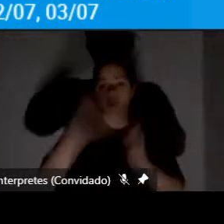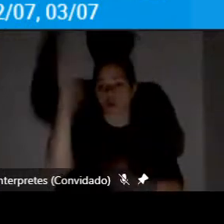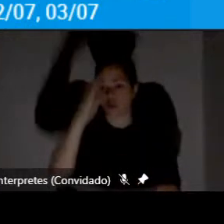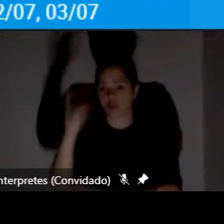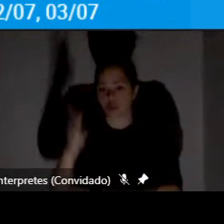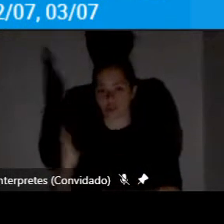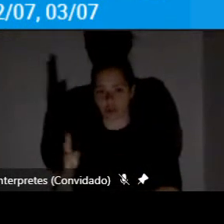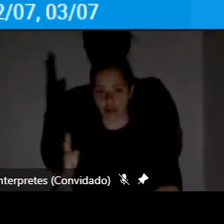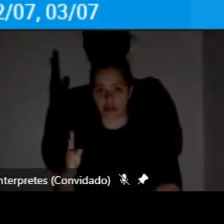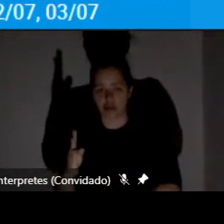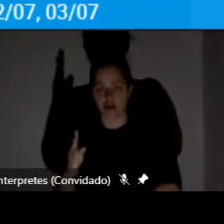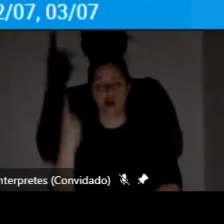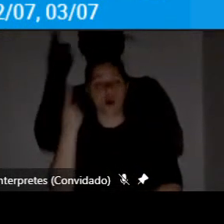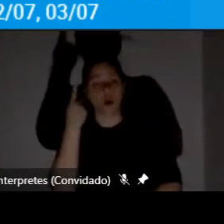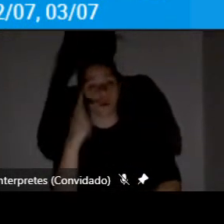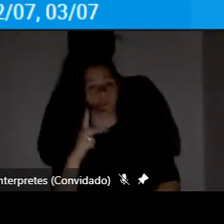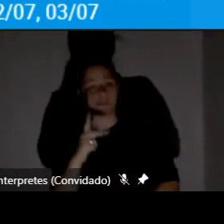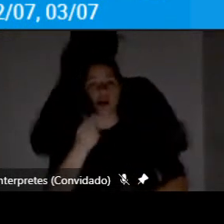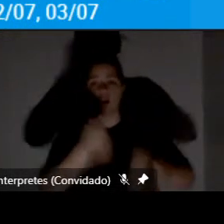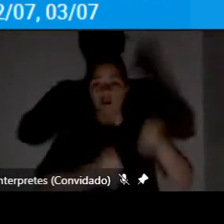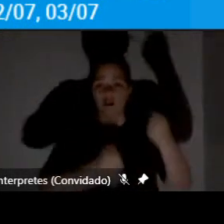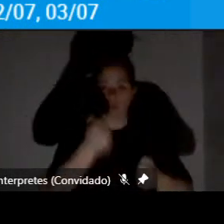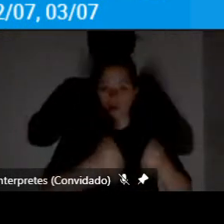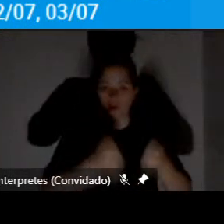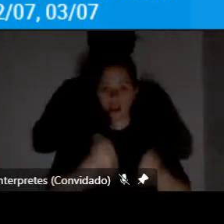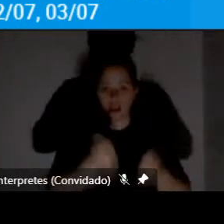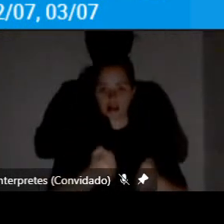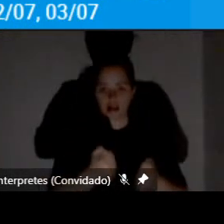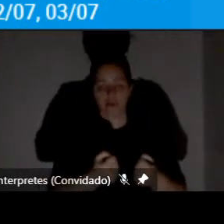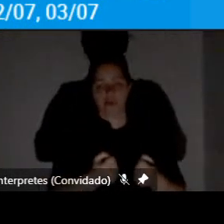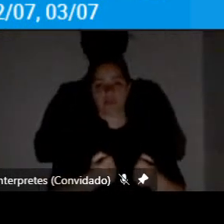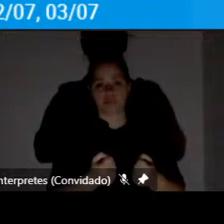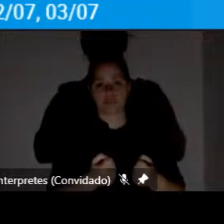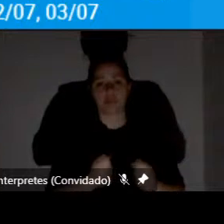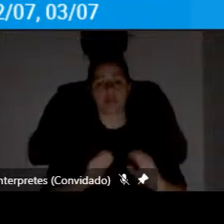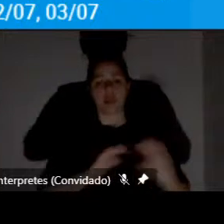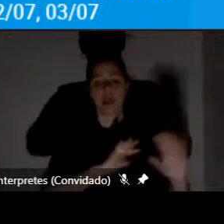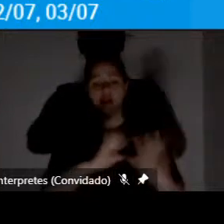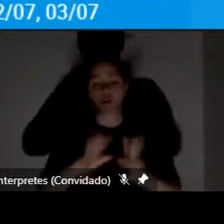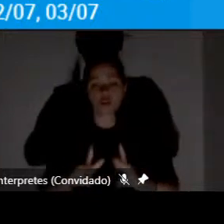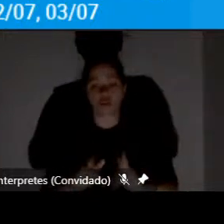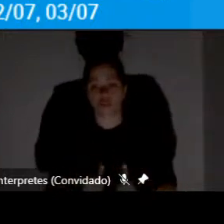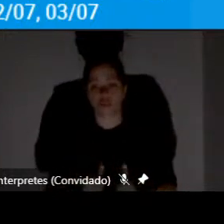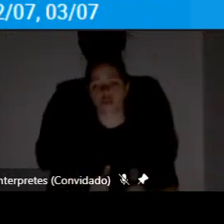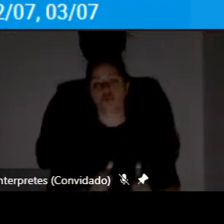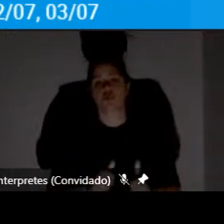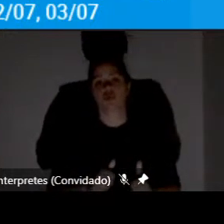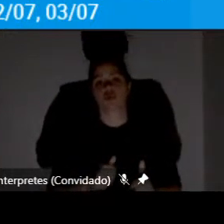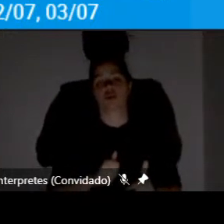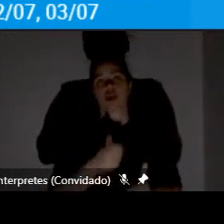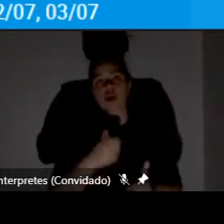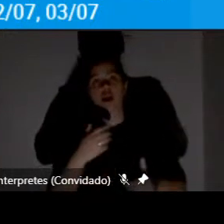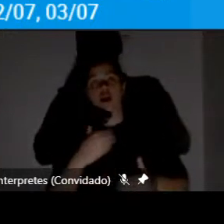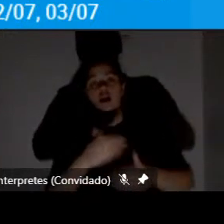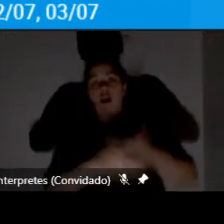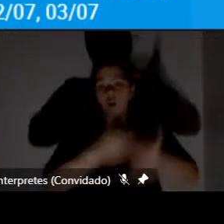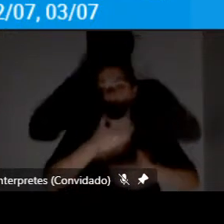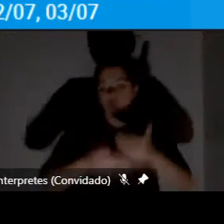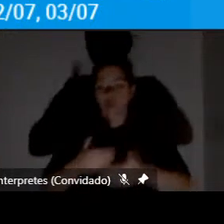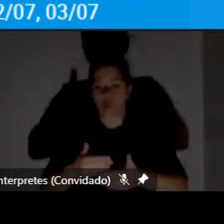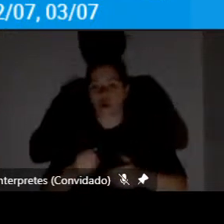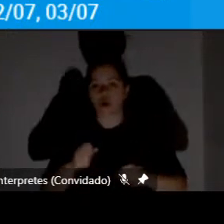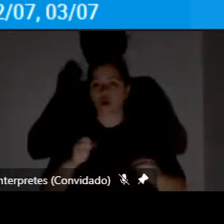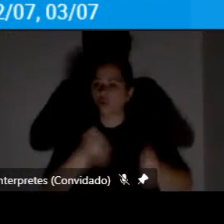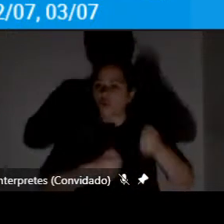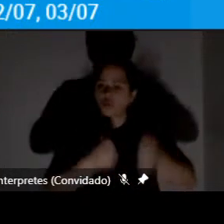implantação da indústria automobilística, a tal da produção do milésimo Gol, do Fusca, ou coisa